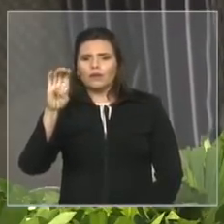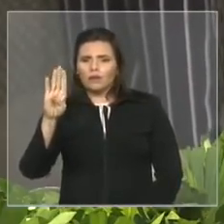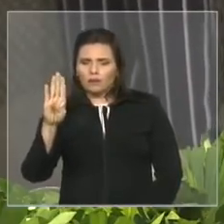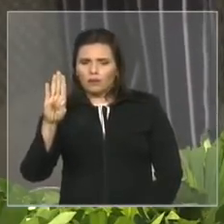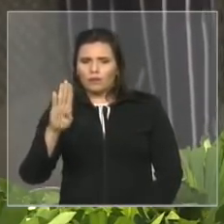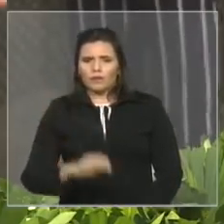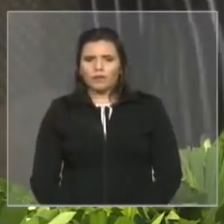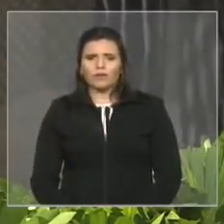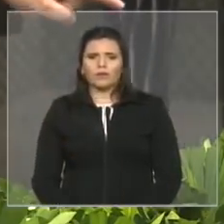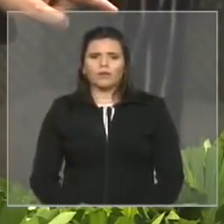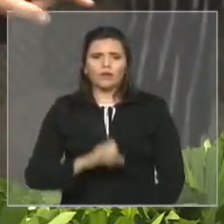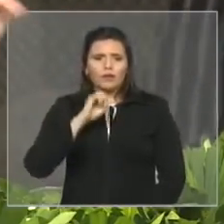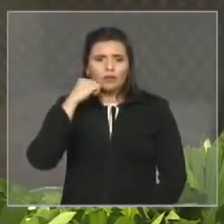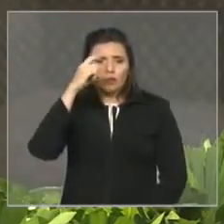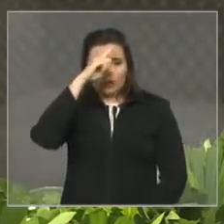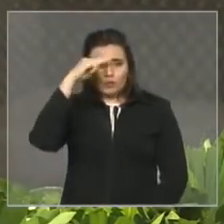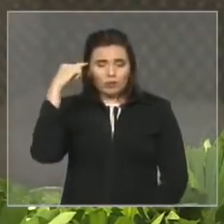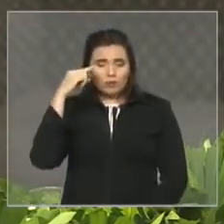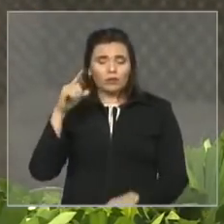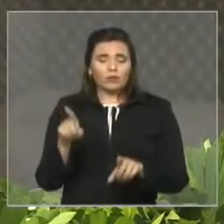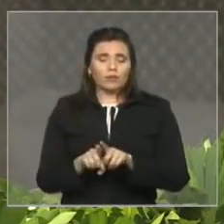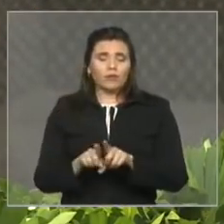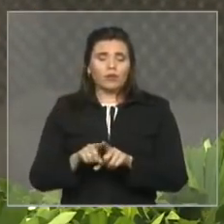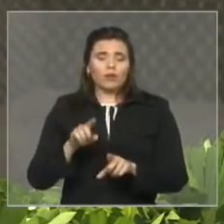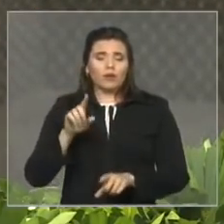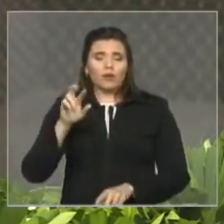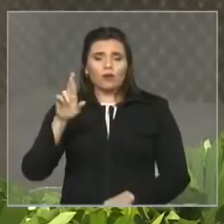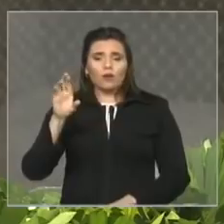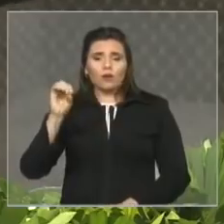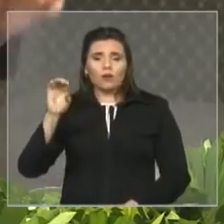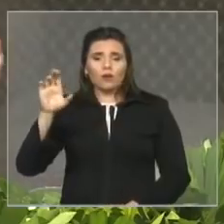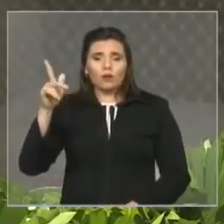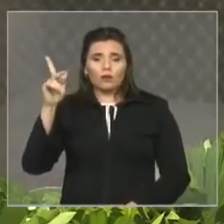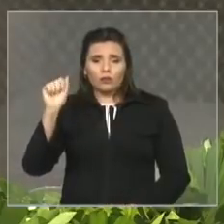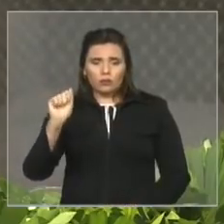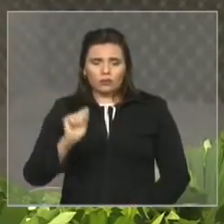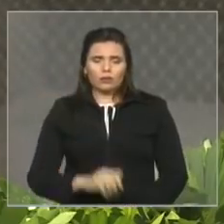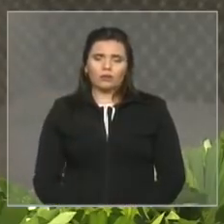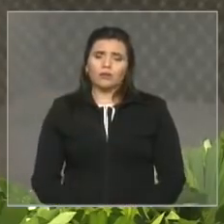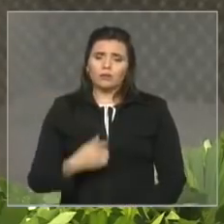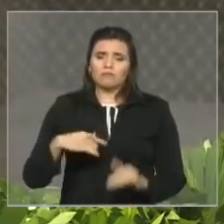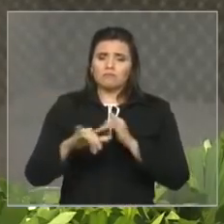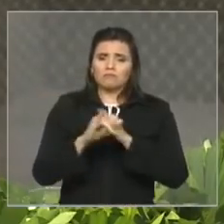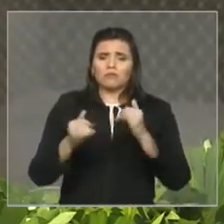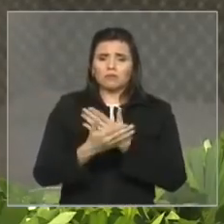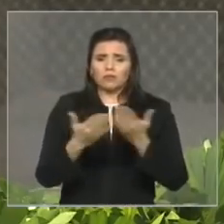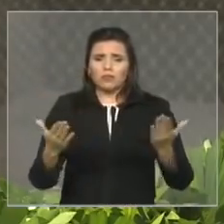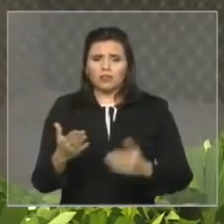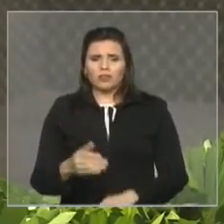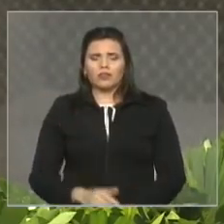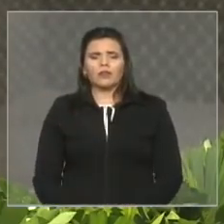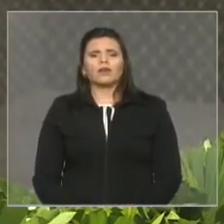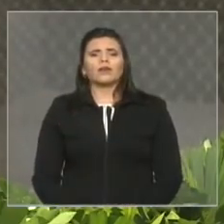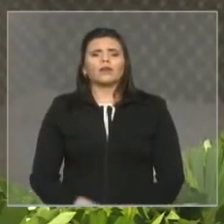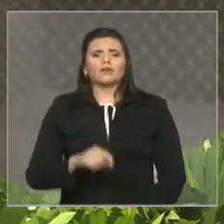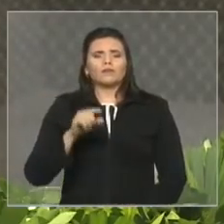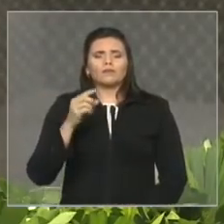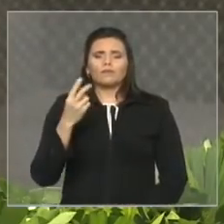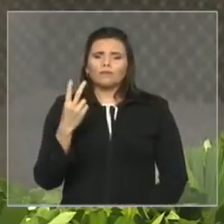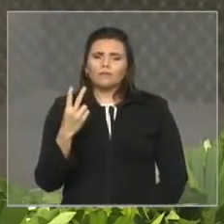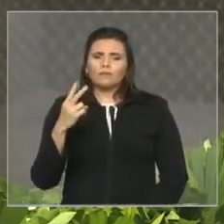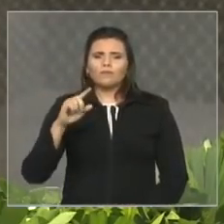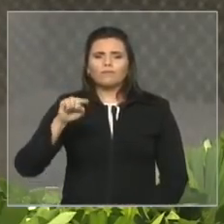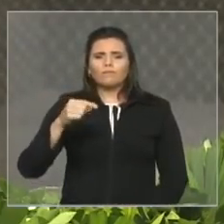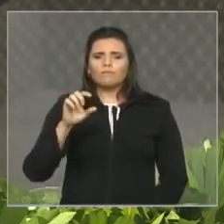senador Everton Rocha do nosso estado no que se refere a rede estadual era da ordem de 2,8